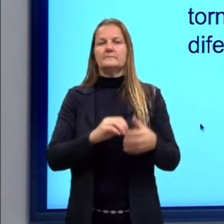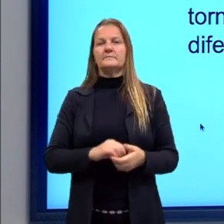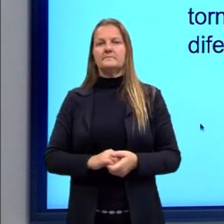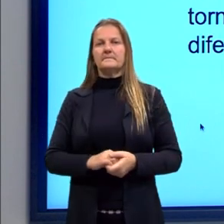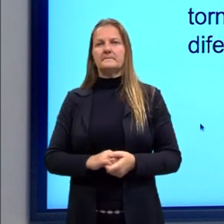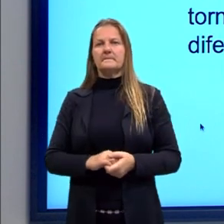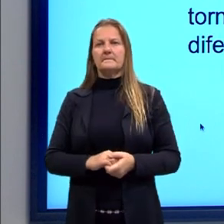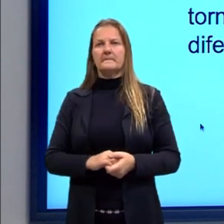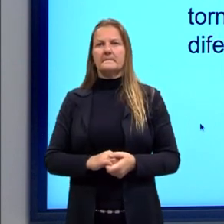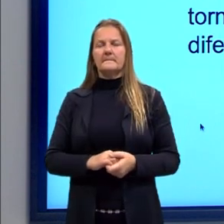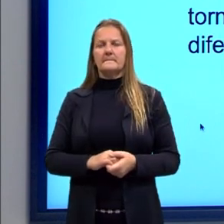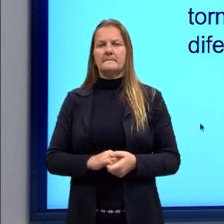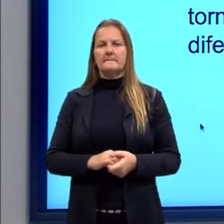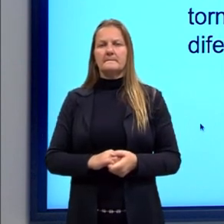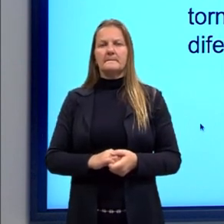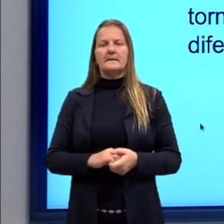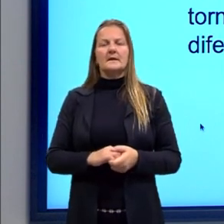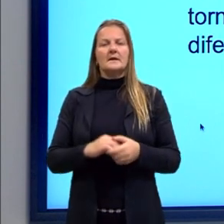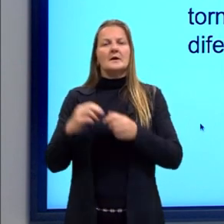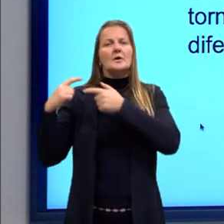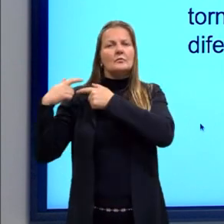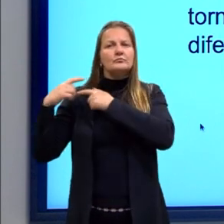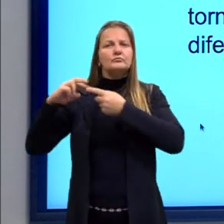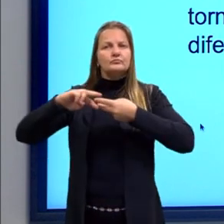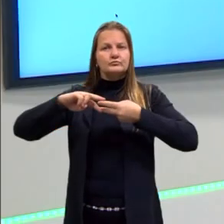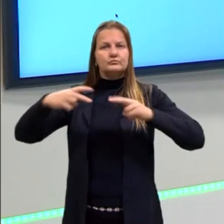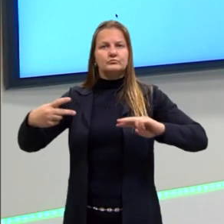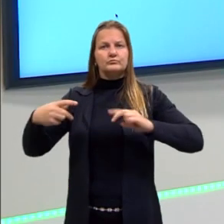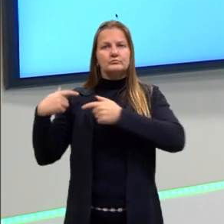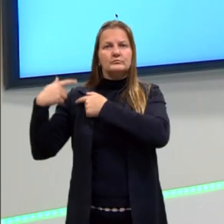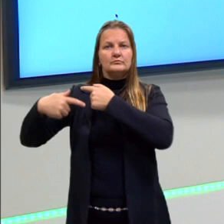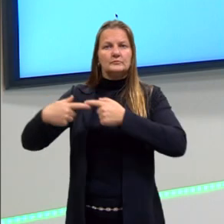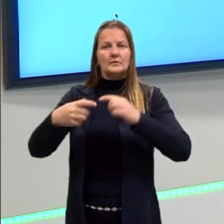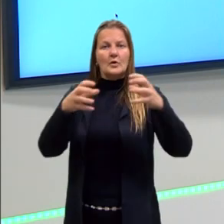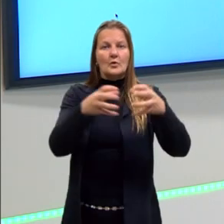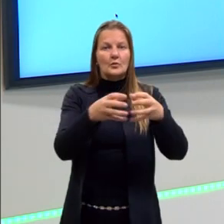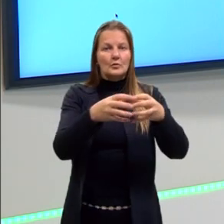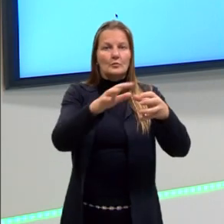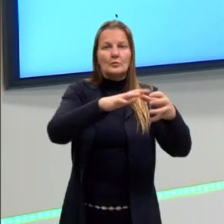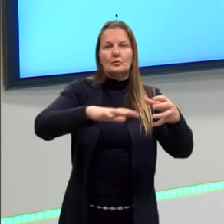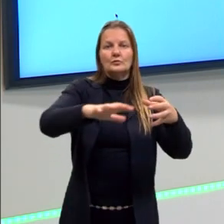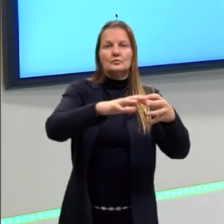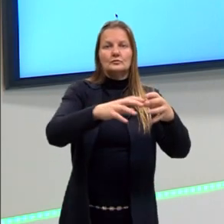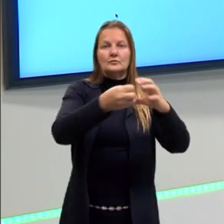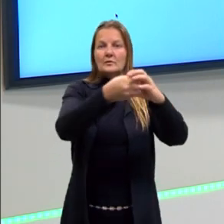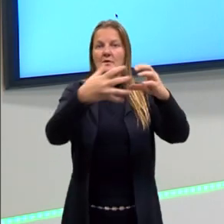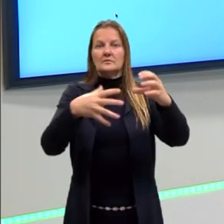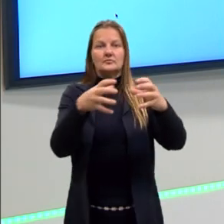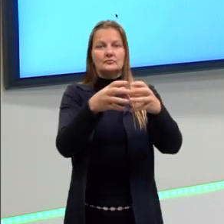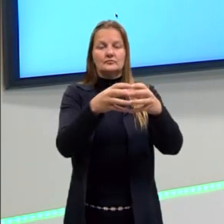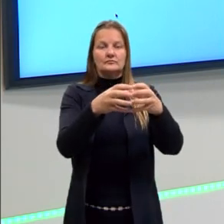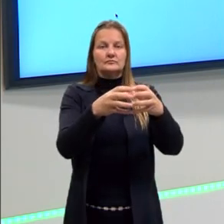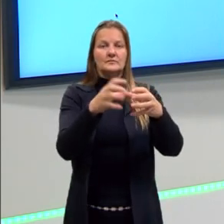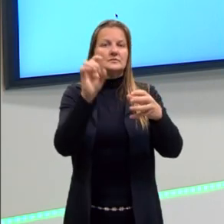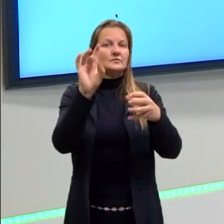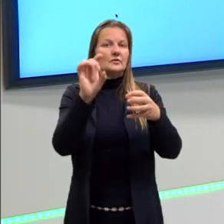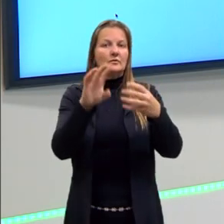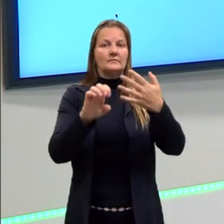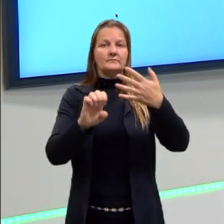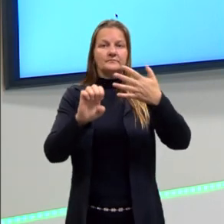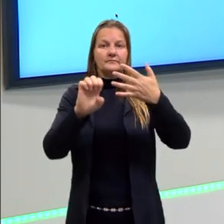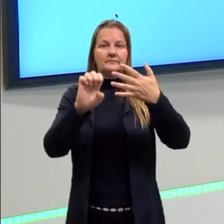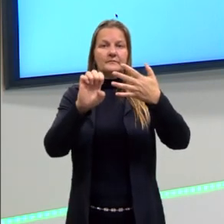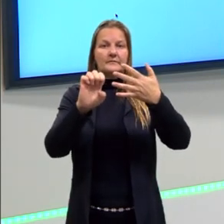Aqui na hereditariedade específica, a gente pode ver características específicas de uma espécie. Vou dar o